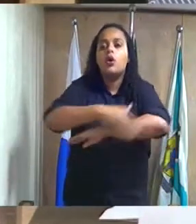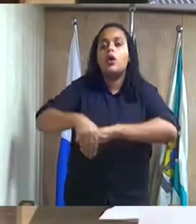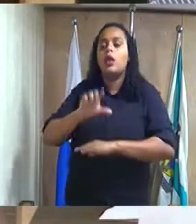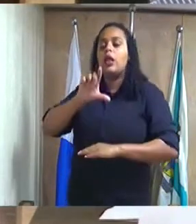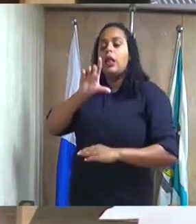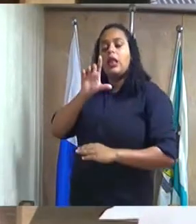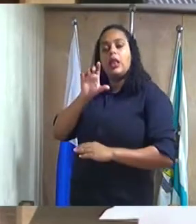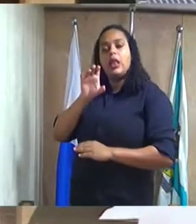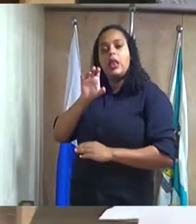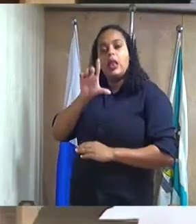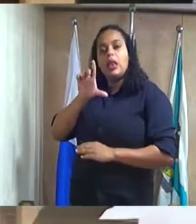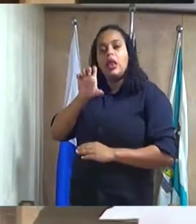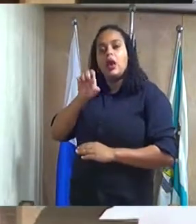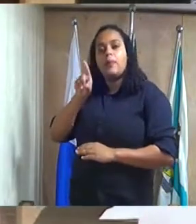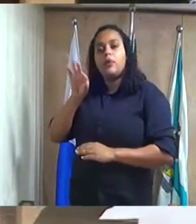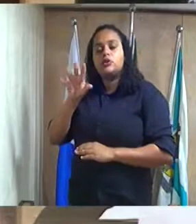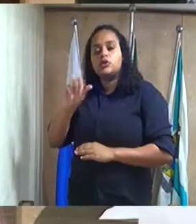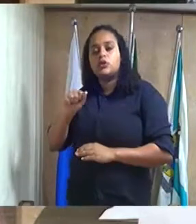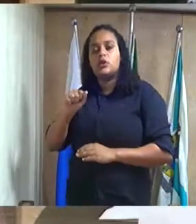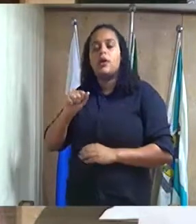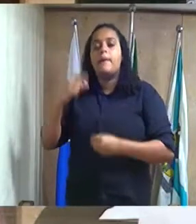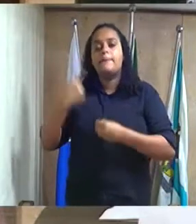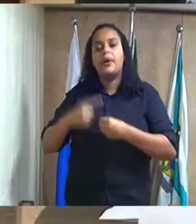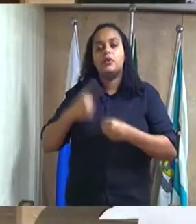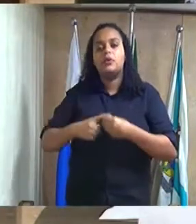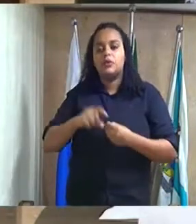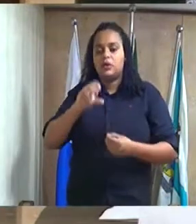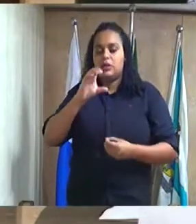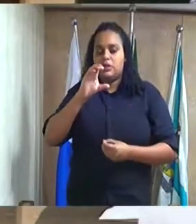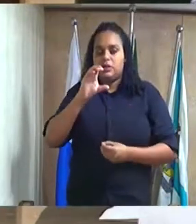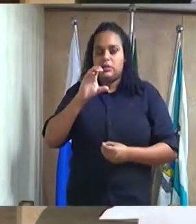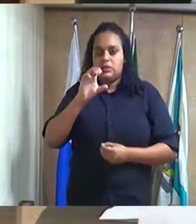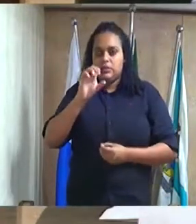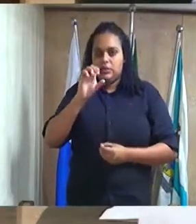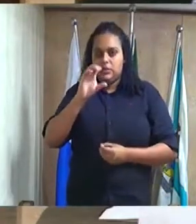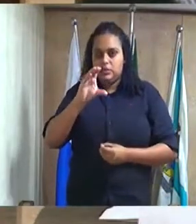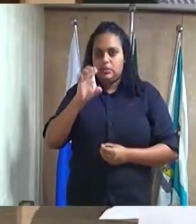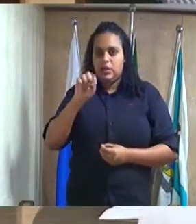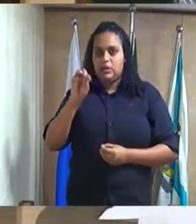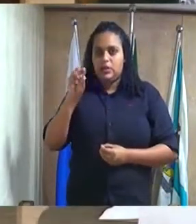Tomé bairro Centenário primeiro distrito deste município.